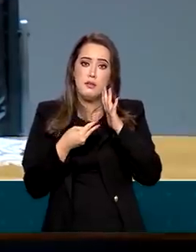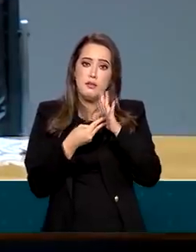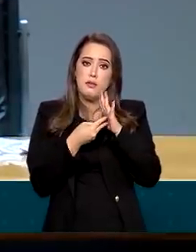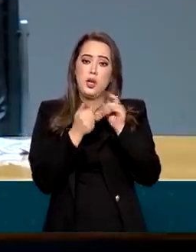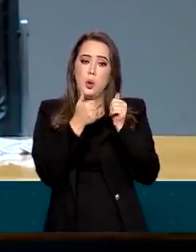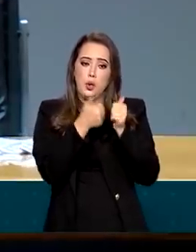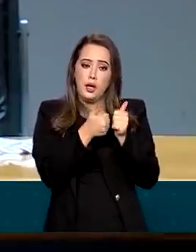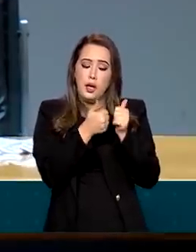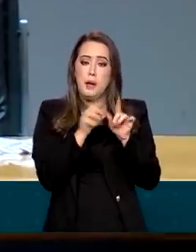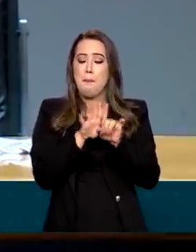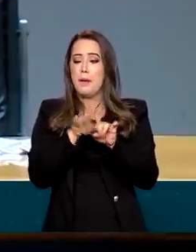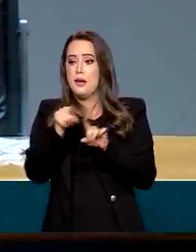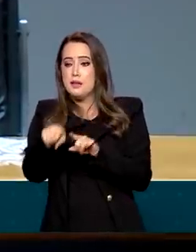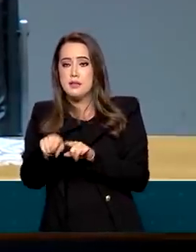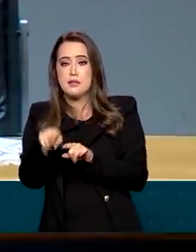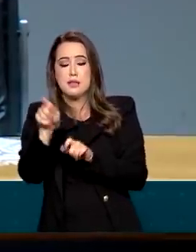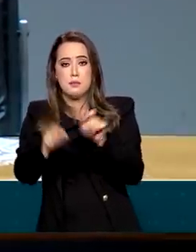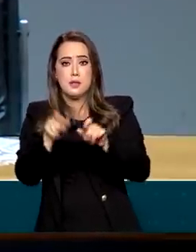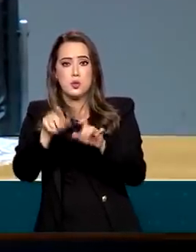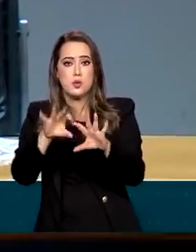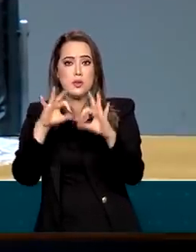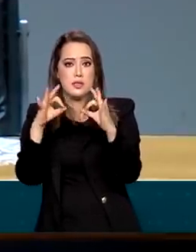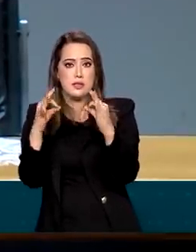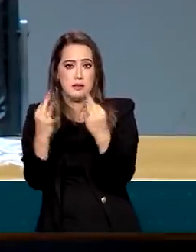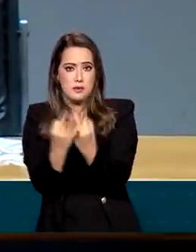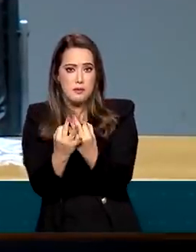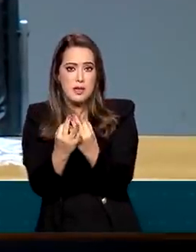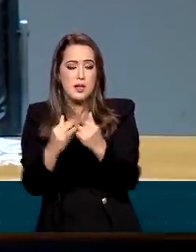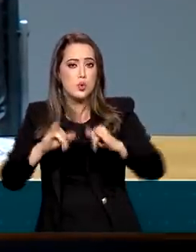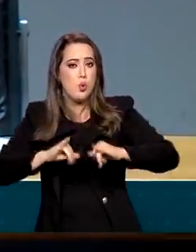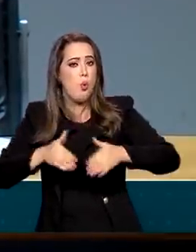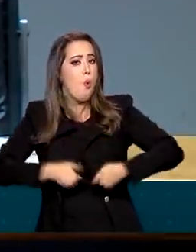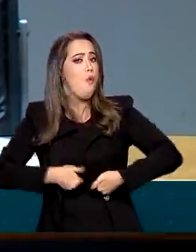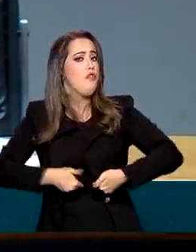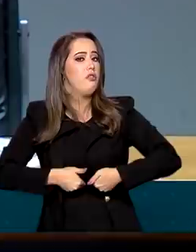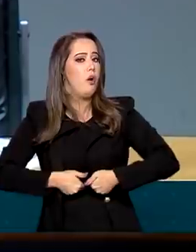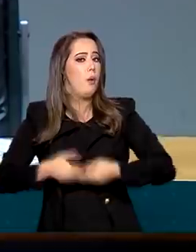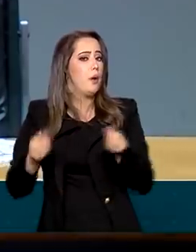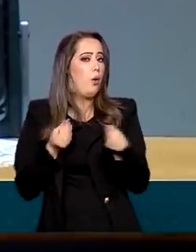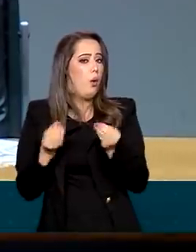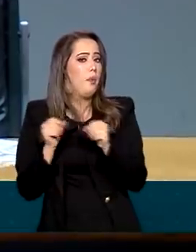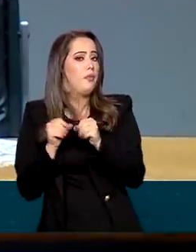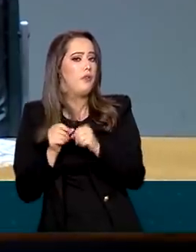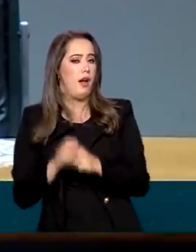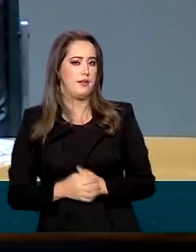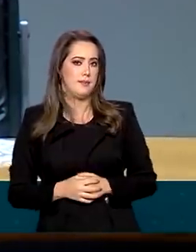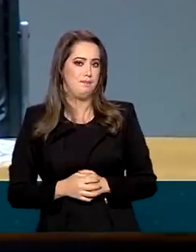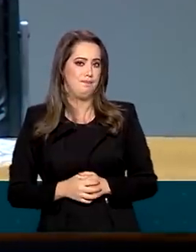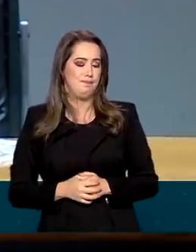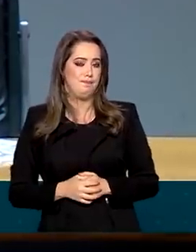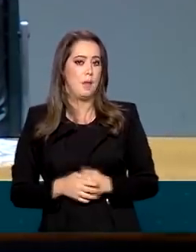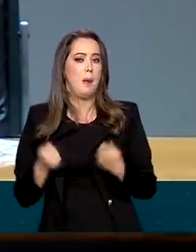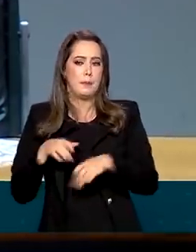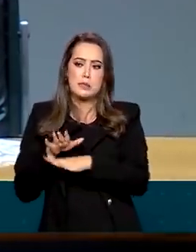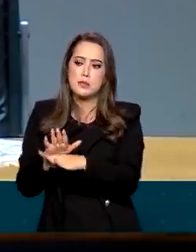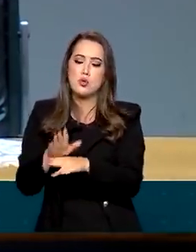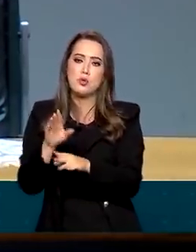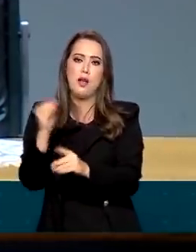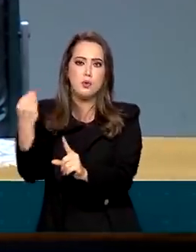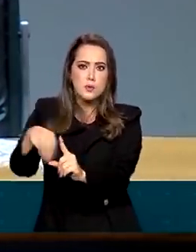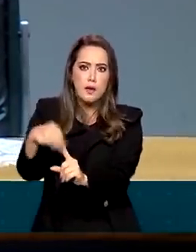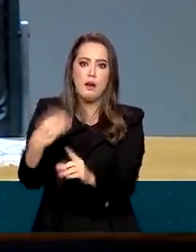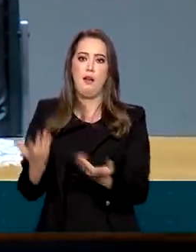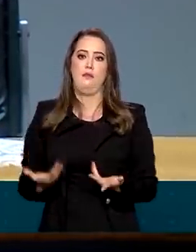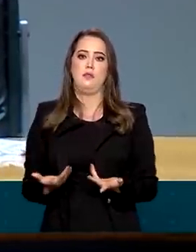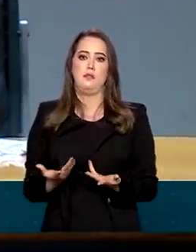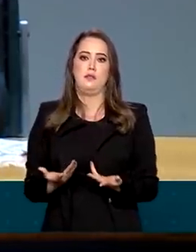passarem fome para tirar 10 em política fiscal e tirar zero em assistência aos mais frágeis. Como nós